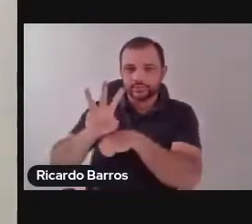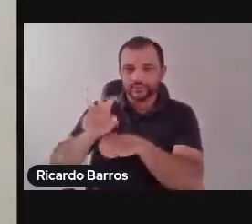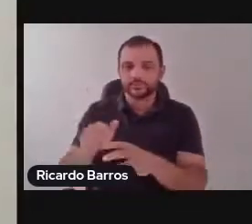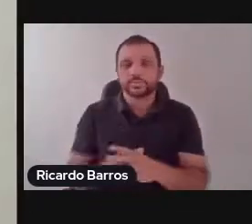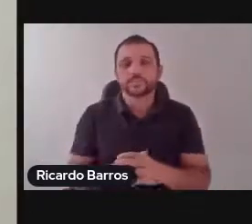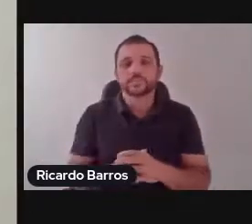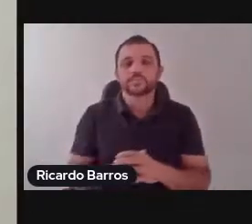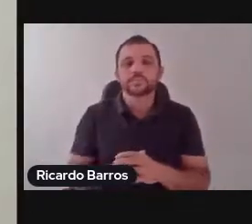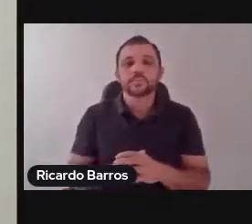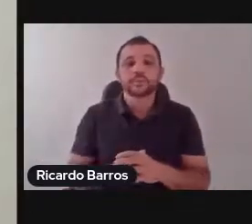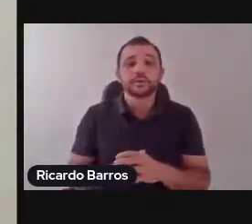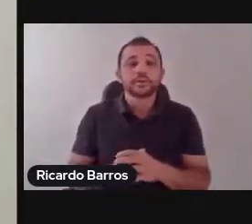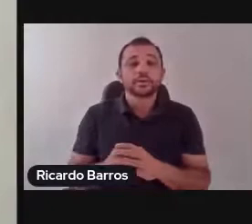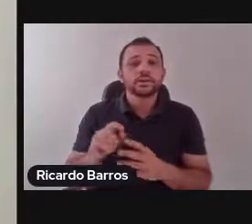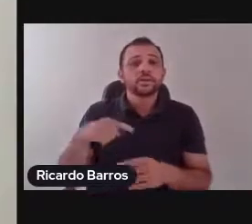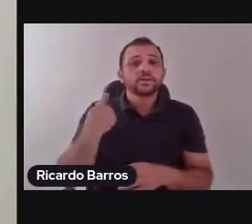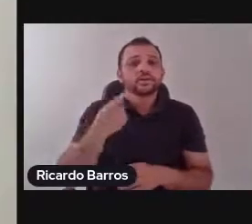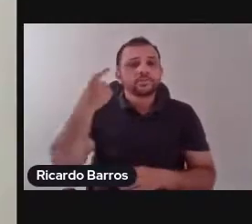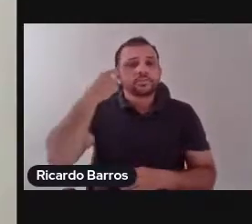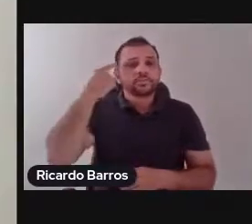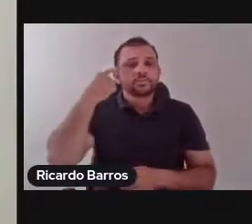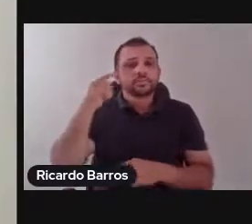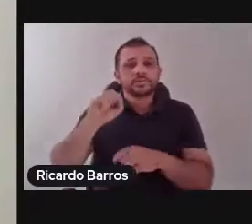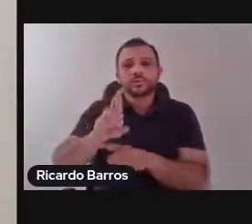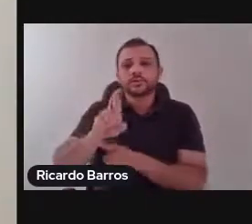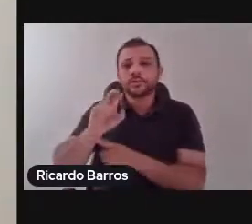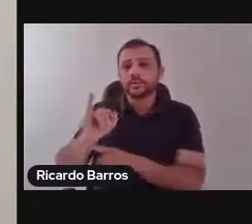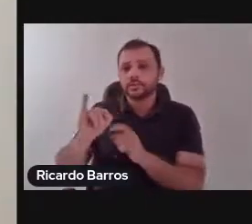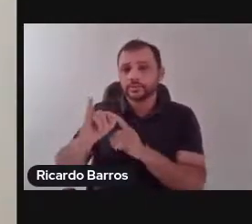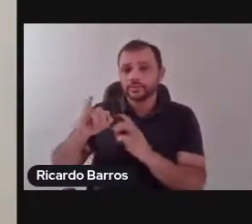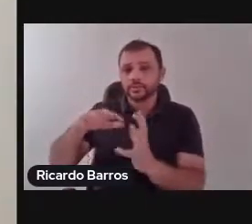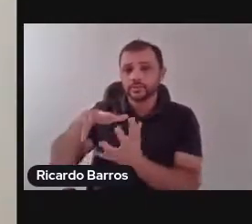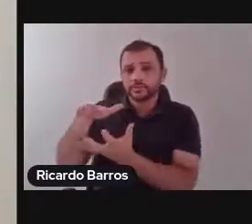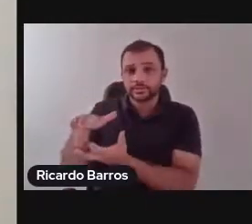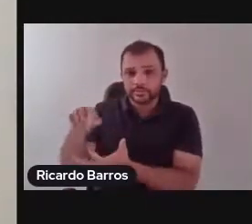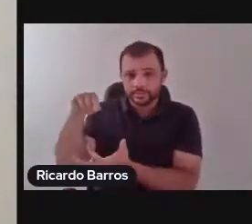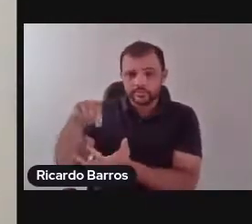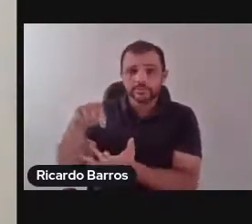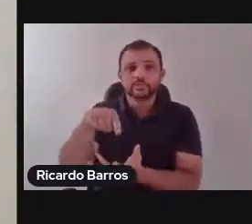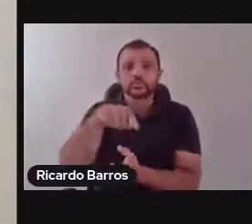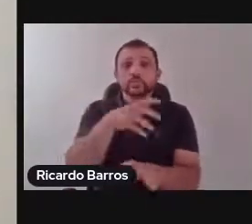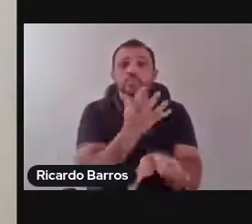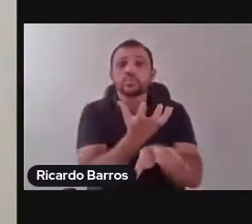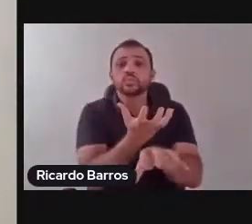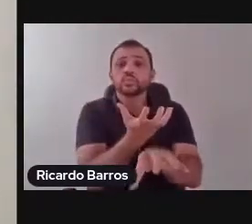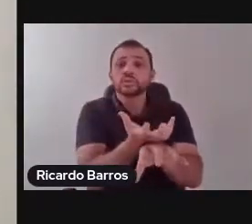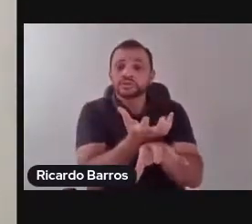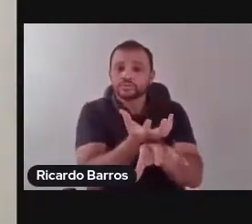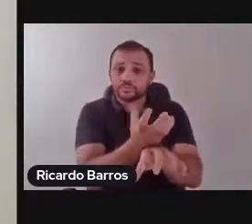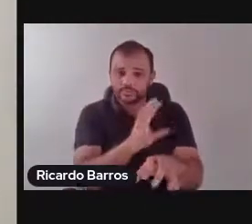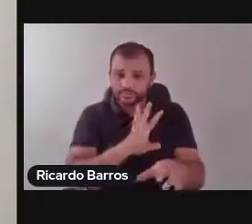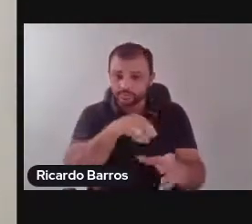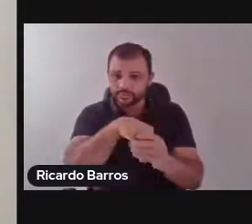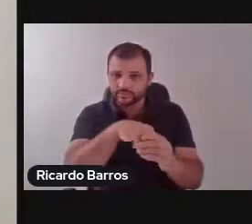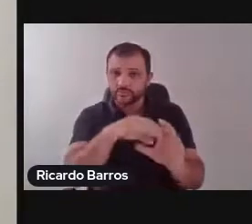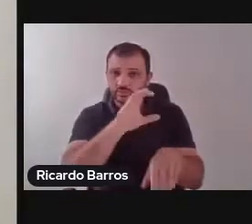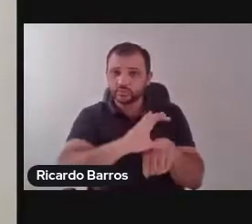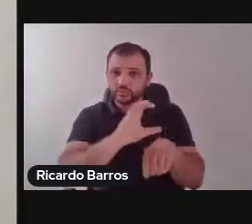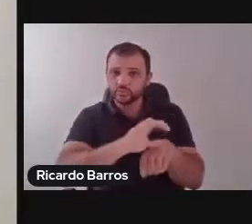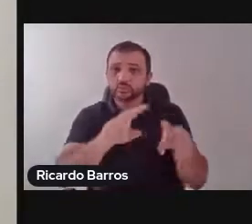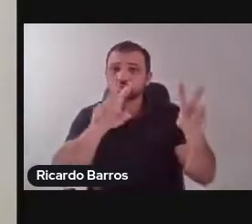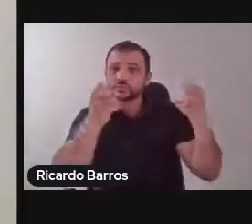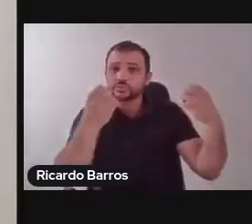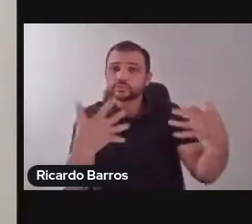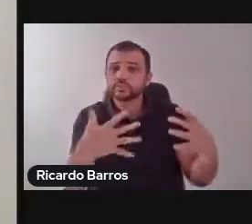esse mundo, em uma disciplina que no nosso curso se chama Mundo Contemporâneo, que nós queremos, portanto, pensar este